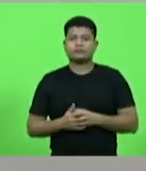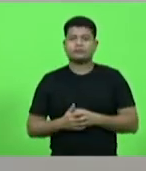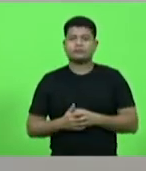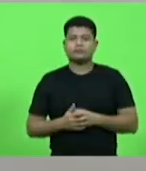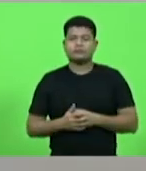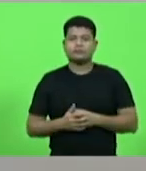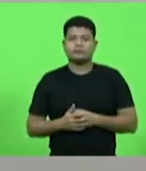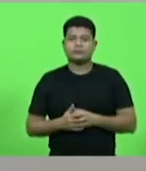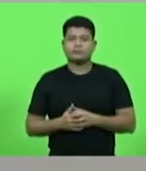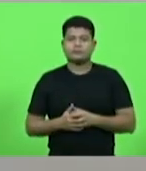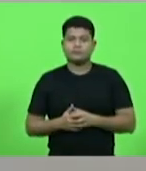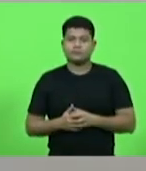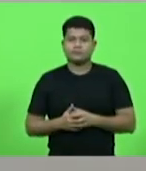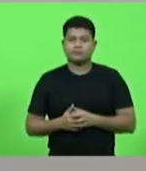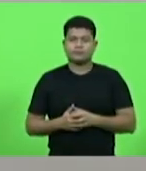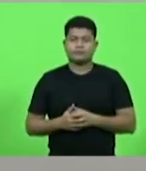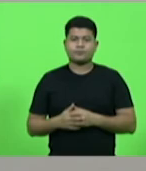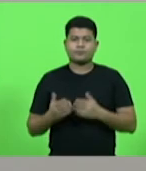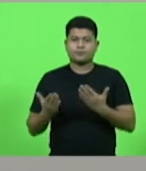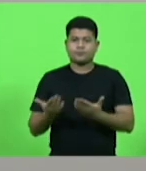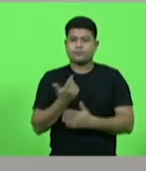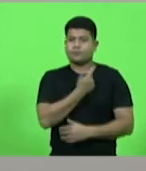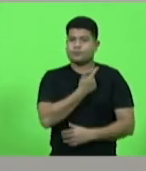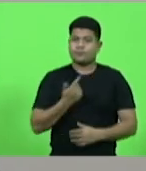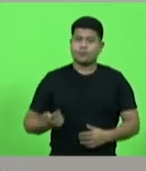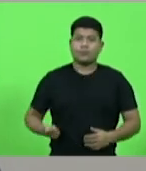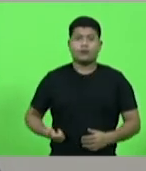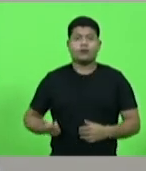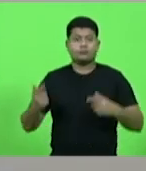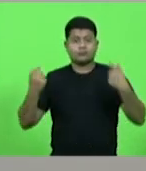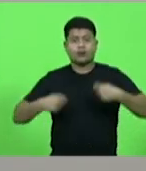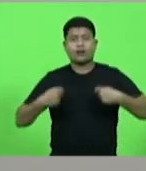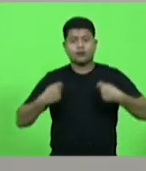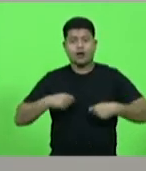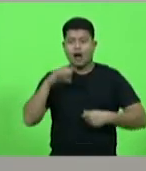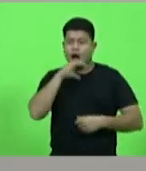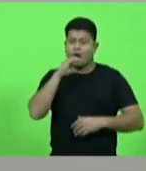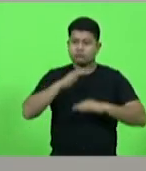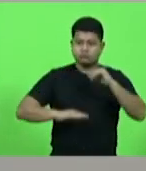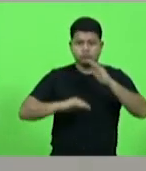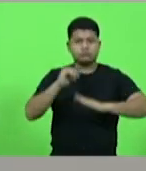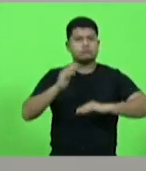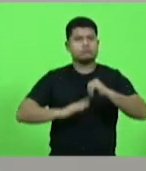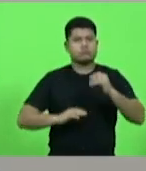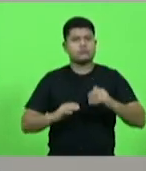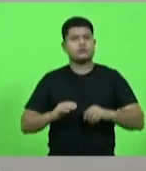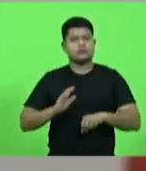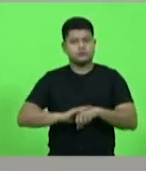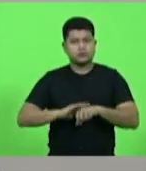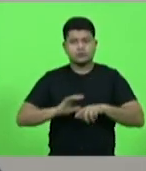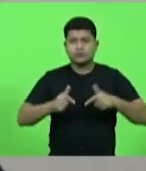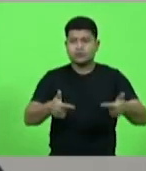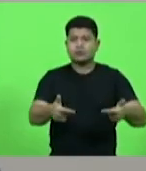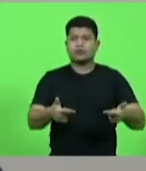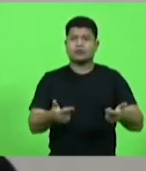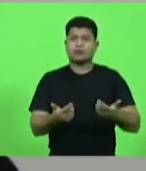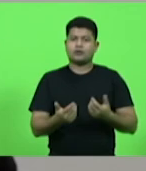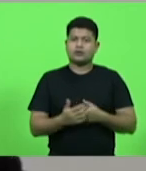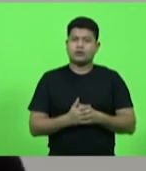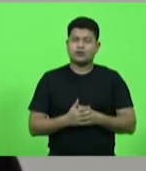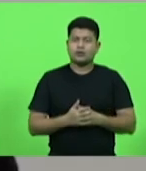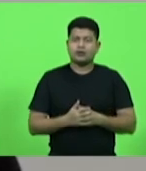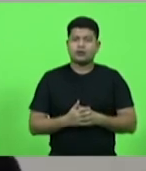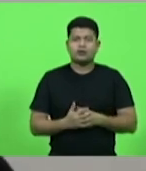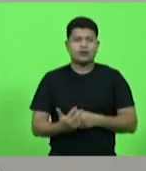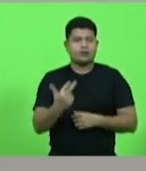O governo tem que tomar uma atitude Não basta vir